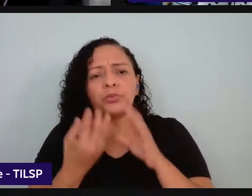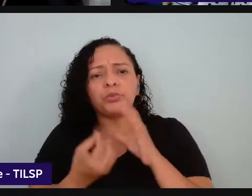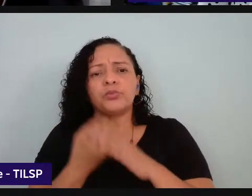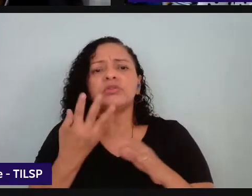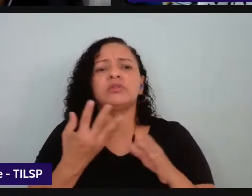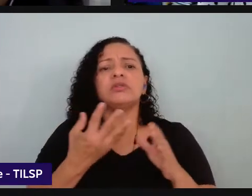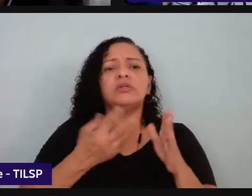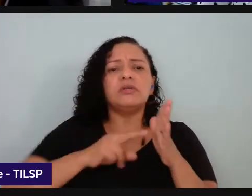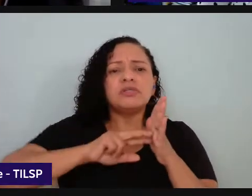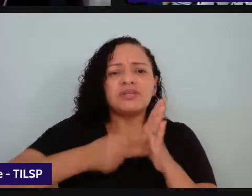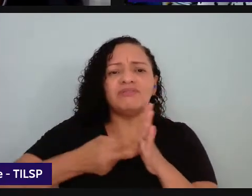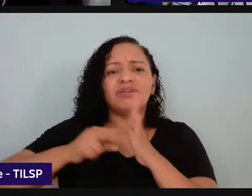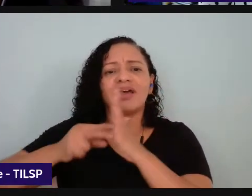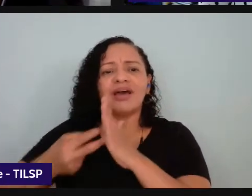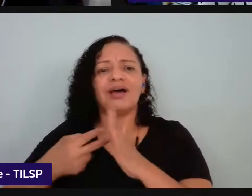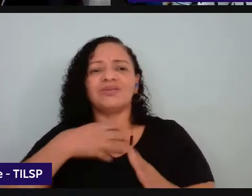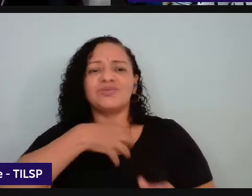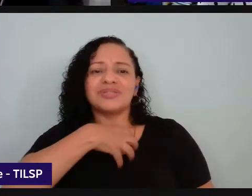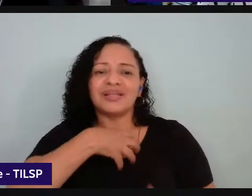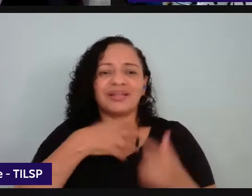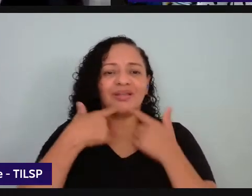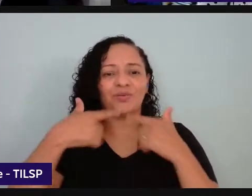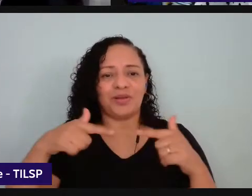sentidos de linguagens enfim